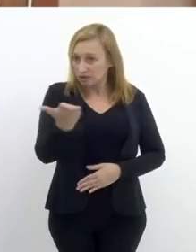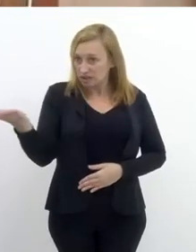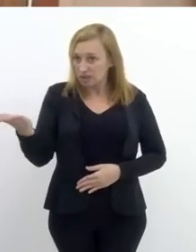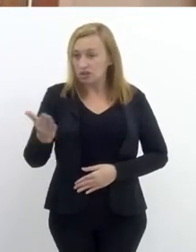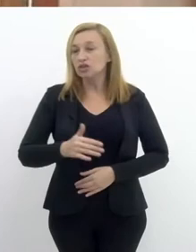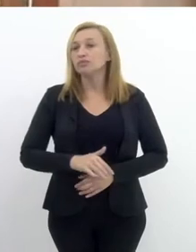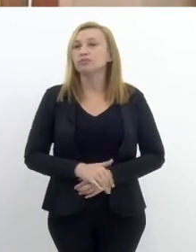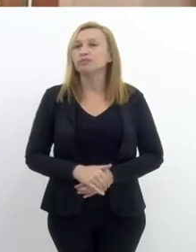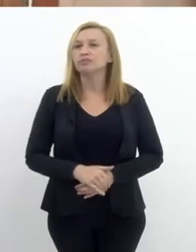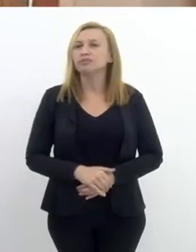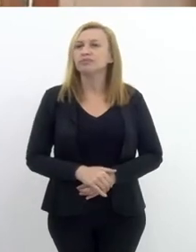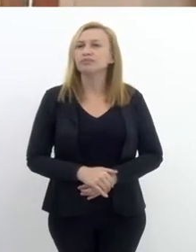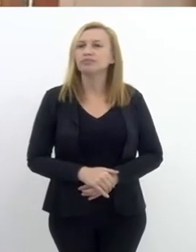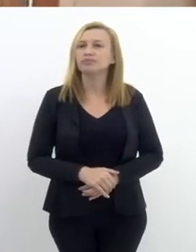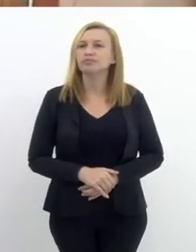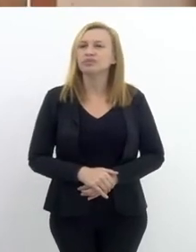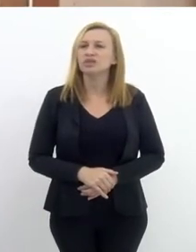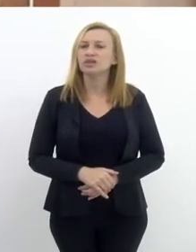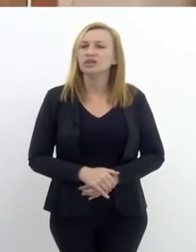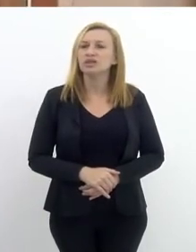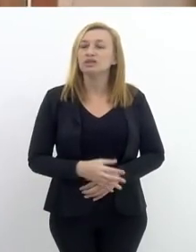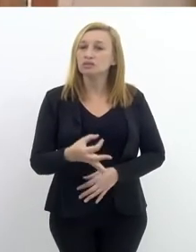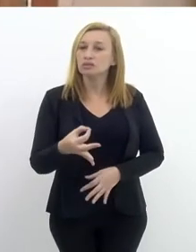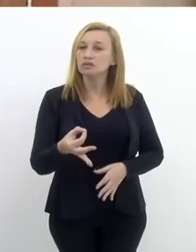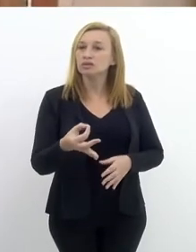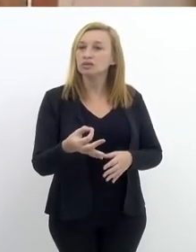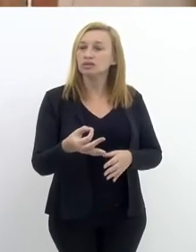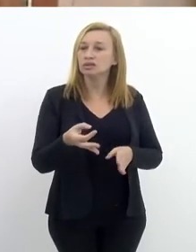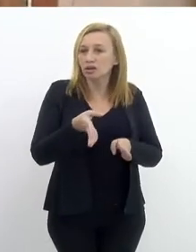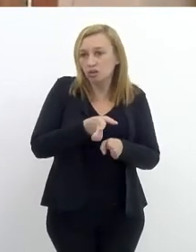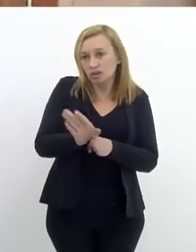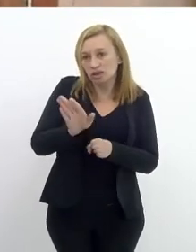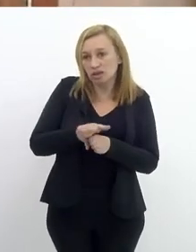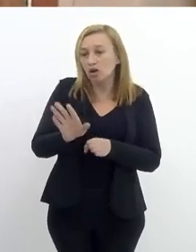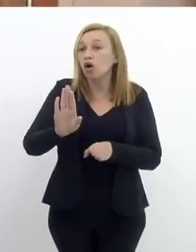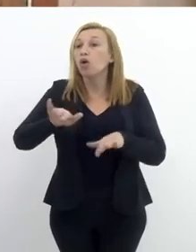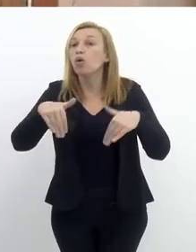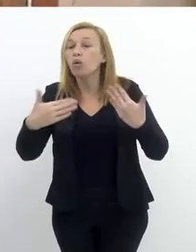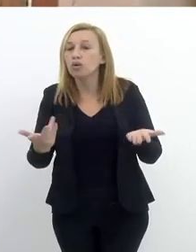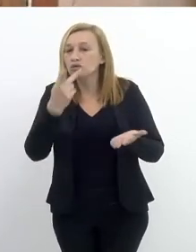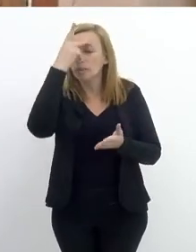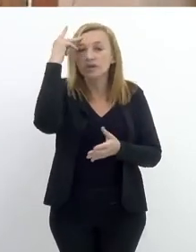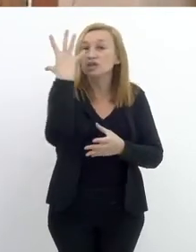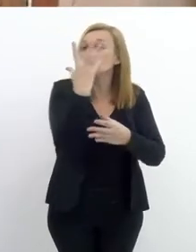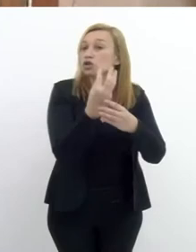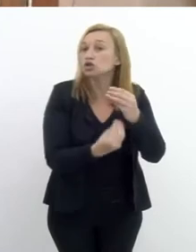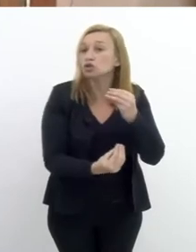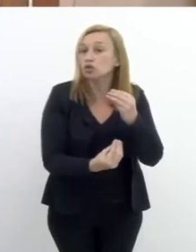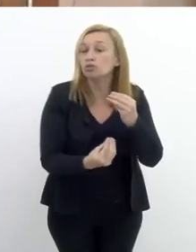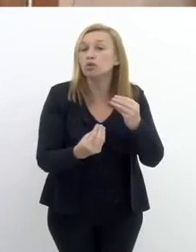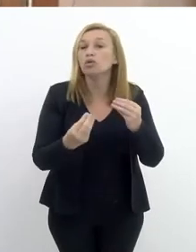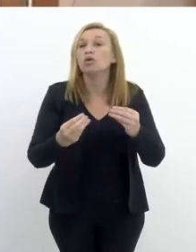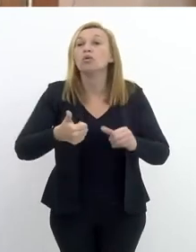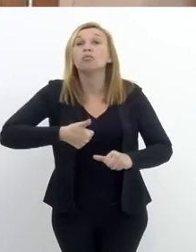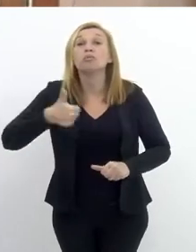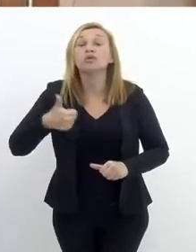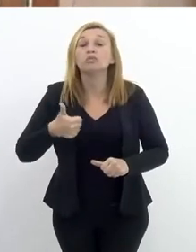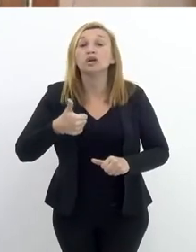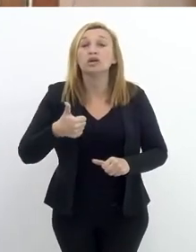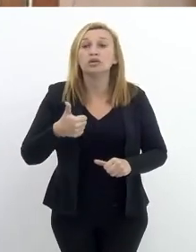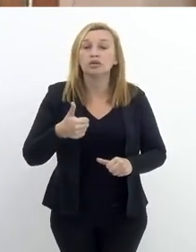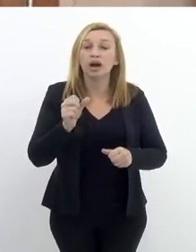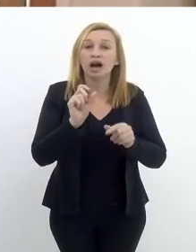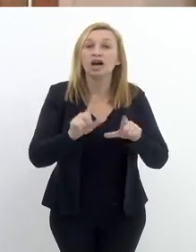agora pedir para vocês que vocês dessem as orientações quando uma pessoa desaparece,